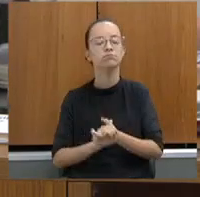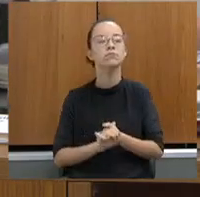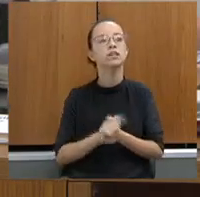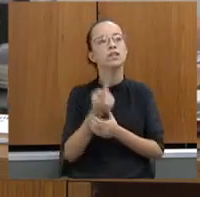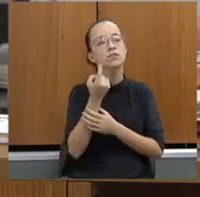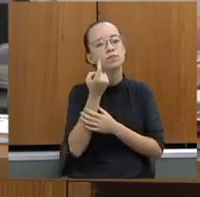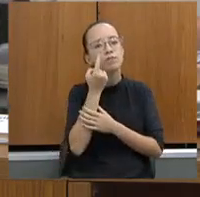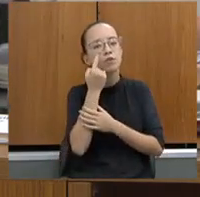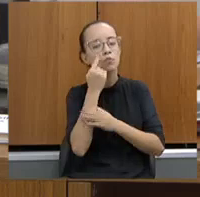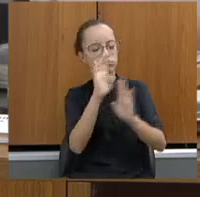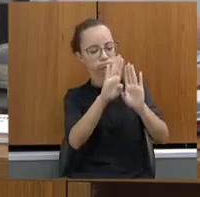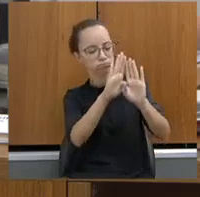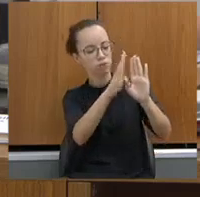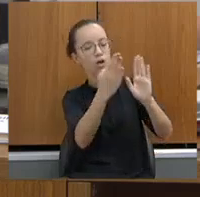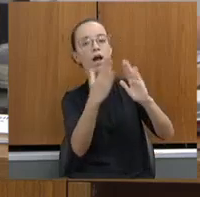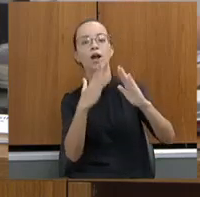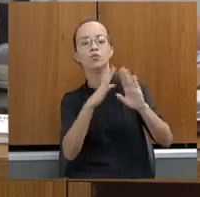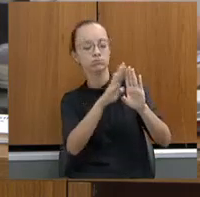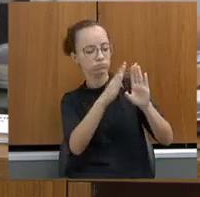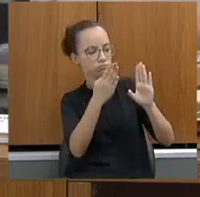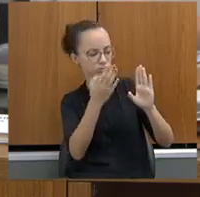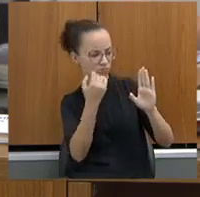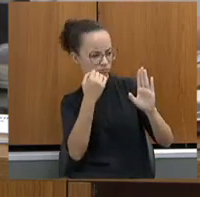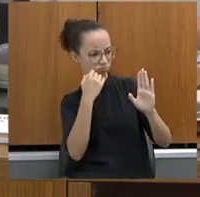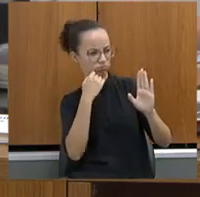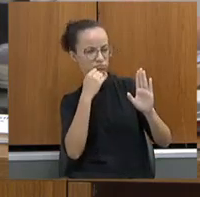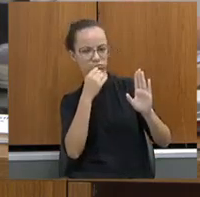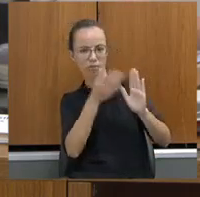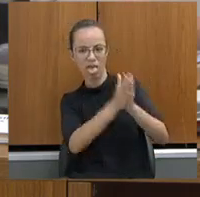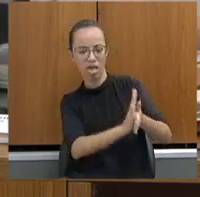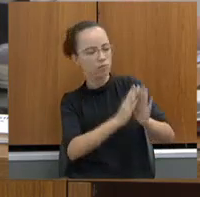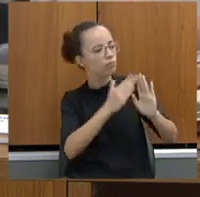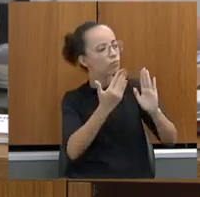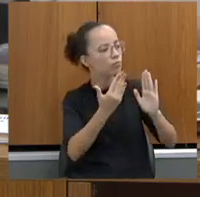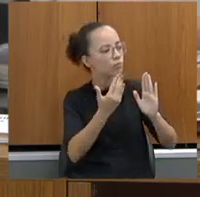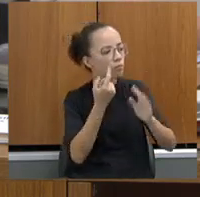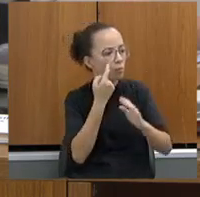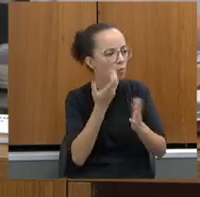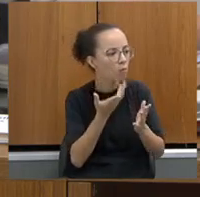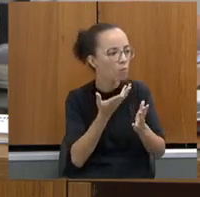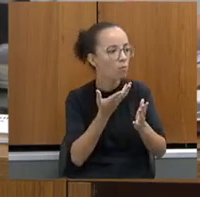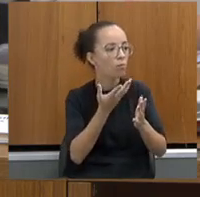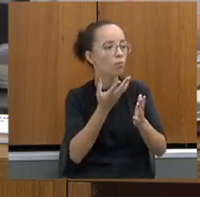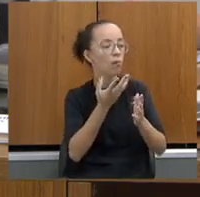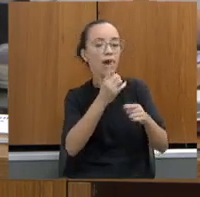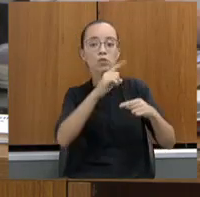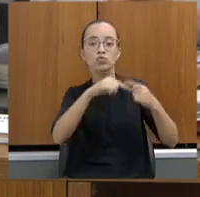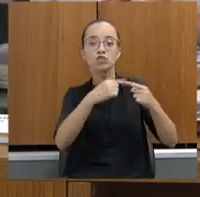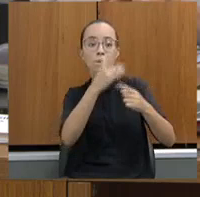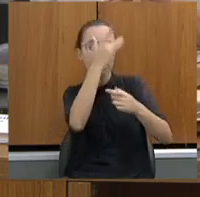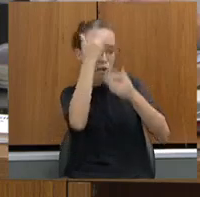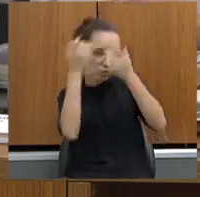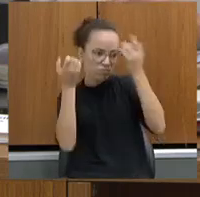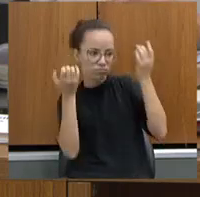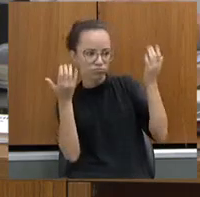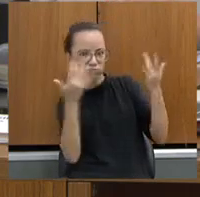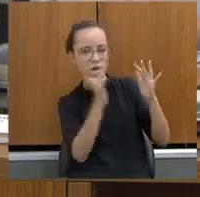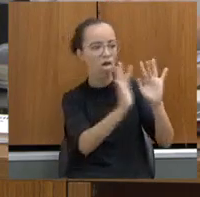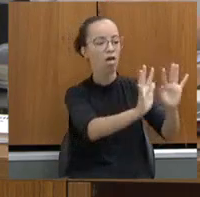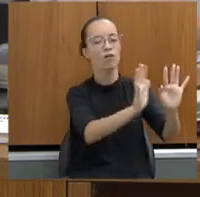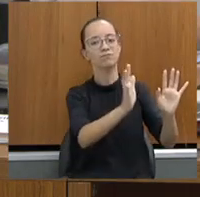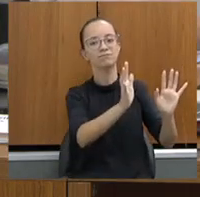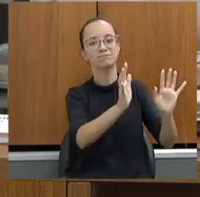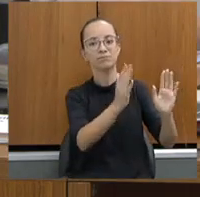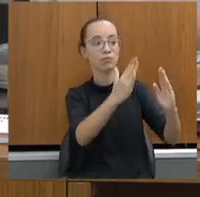a porta da casa já estava arrombada. Na outra semana, já tinha morando, já tinha gente morando na casa. E,